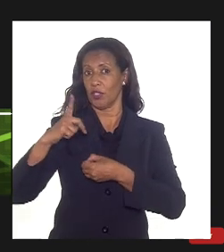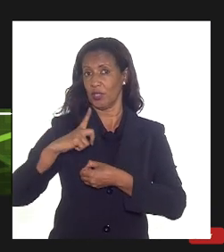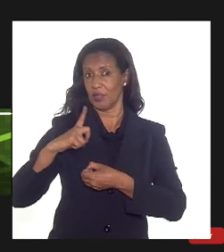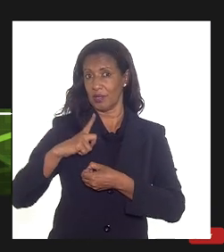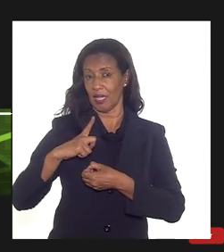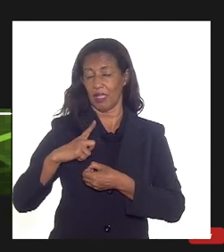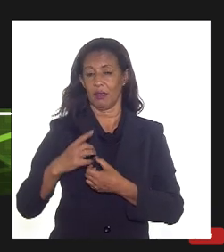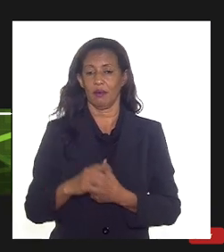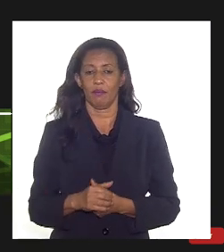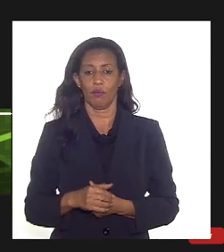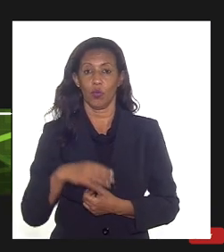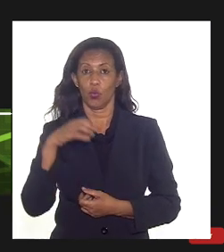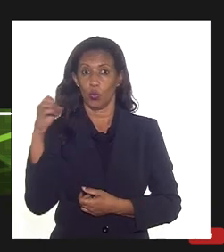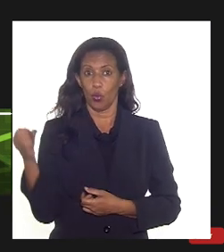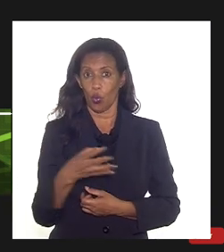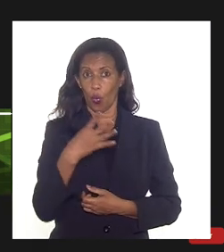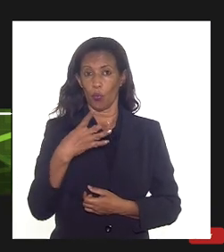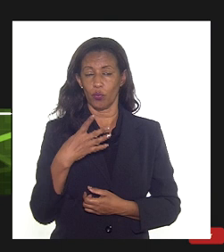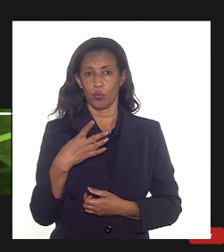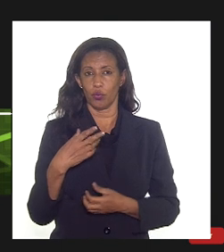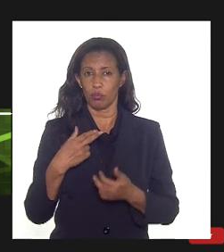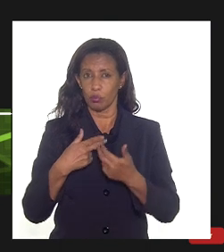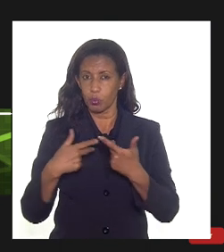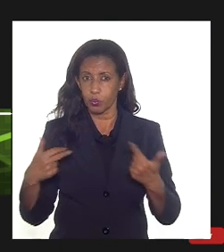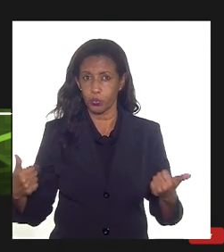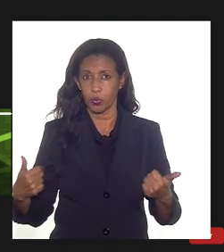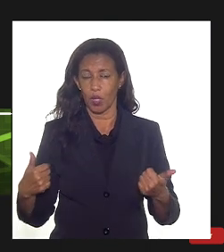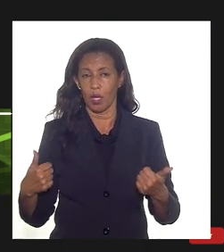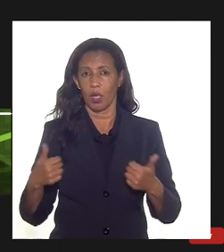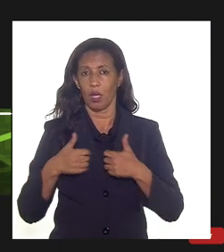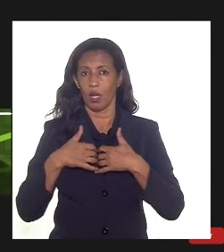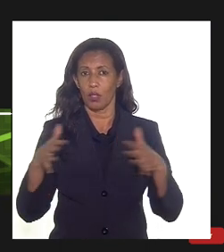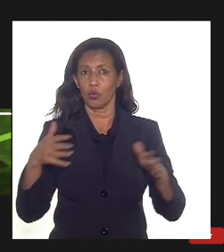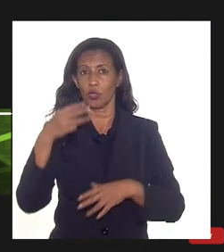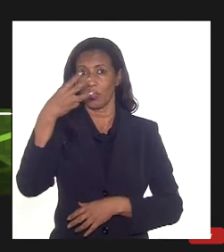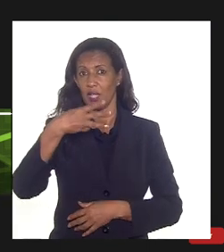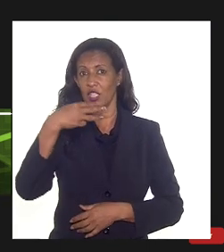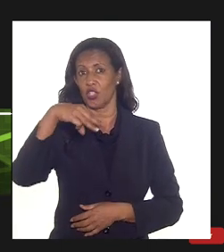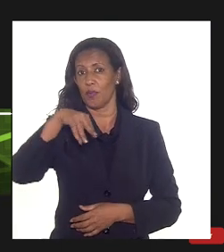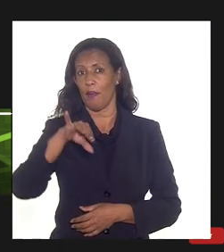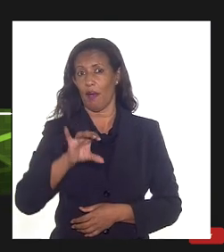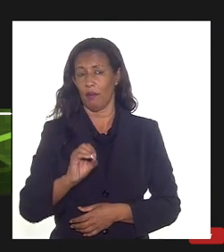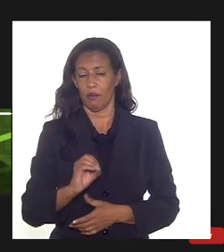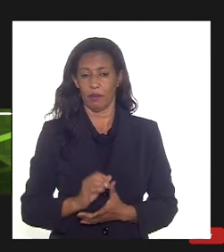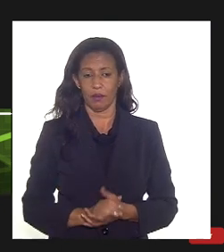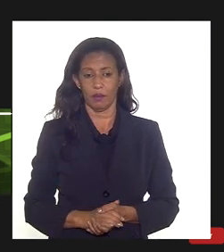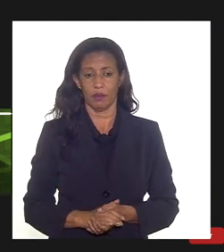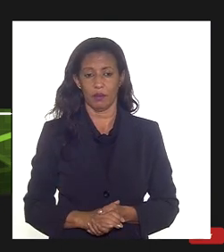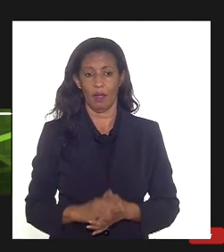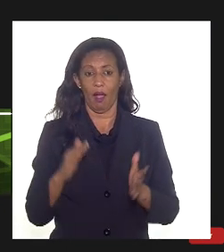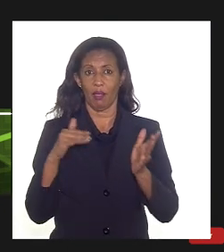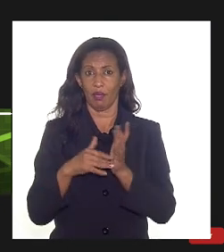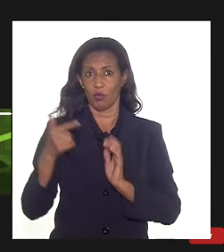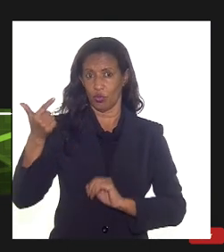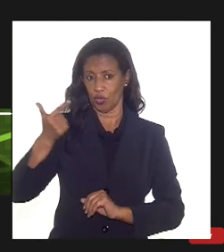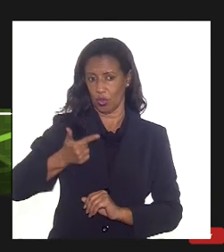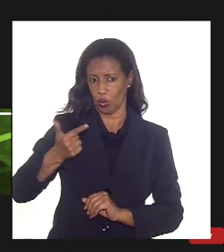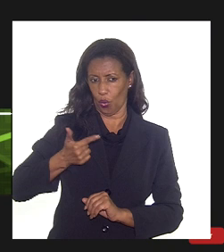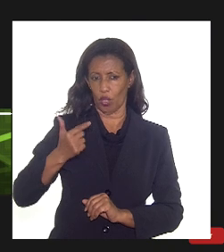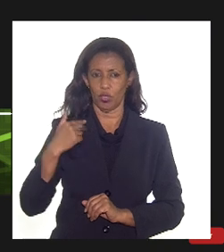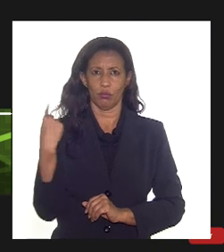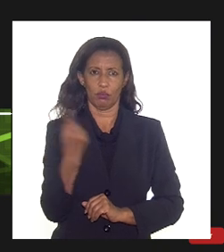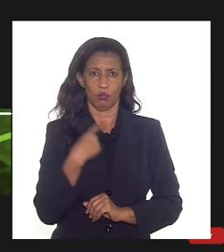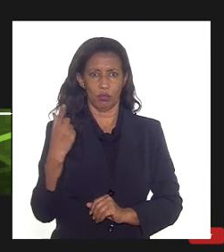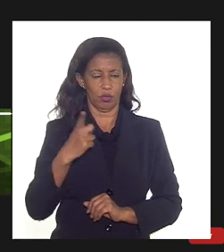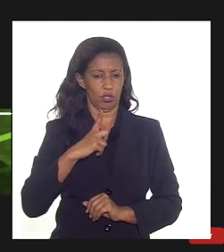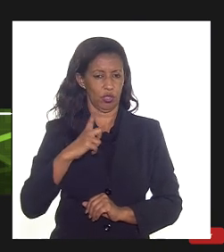dos novos produtos que nós lançamos no dia 3 agora de maio então até o dia 2 nós tínhamos